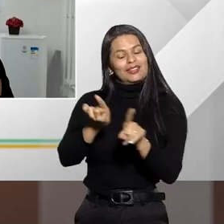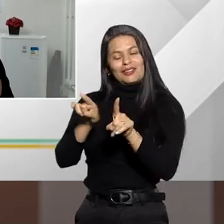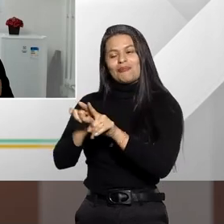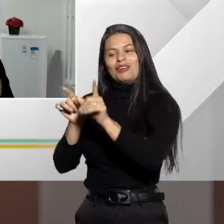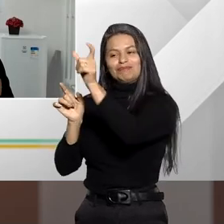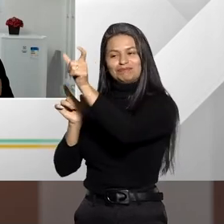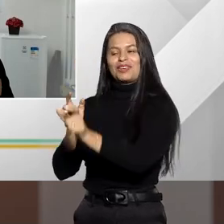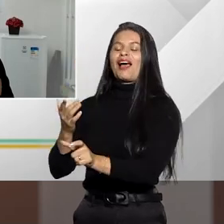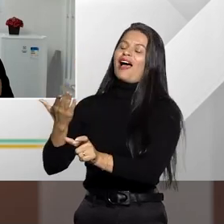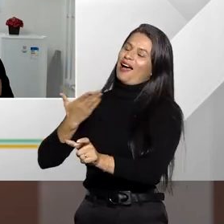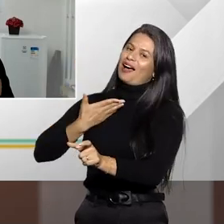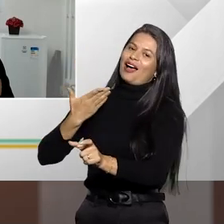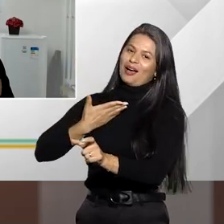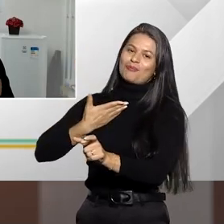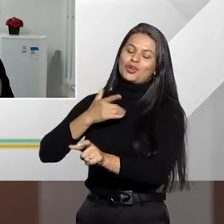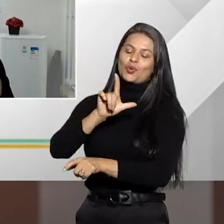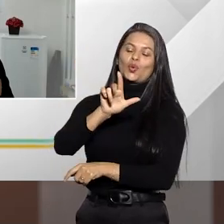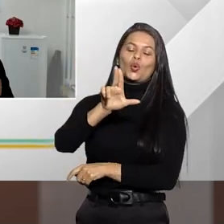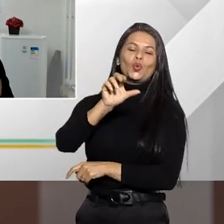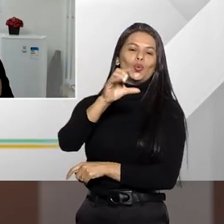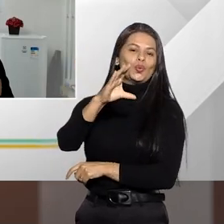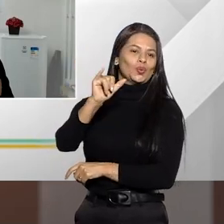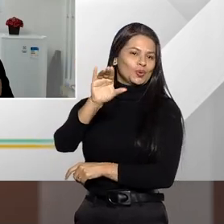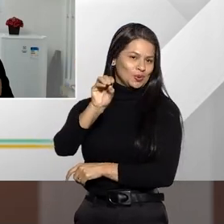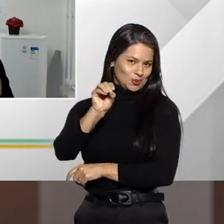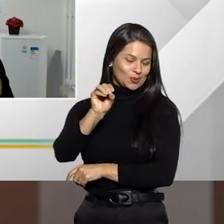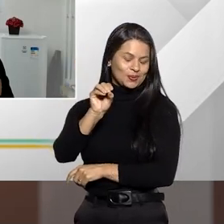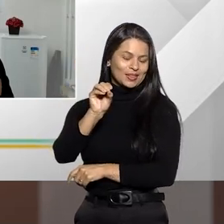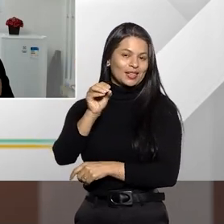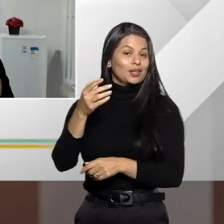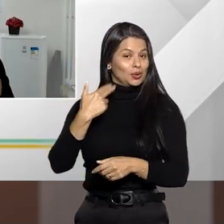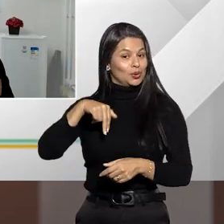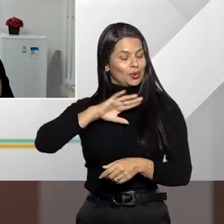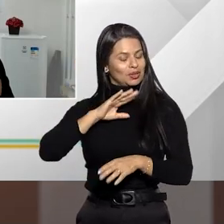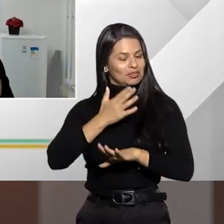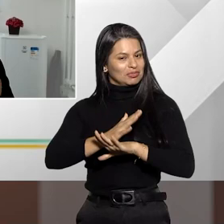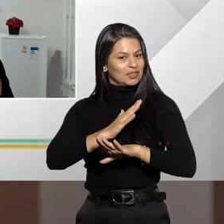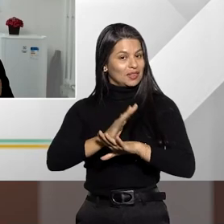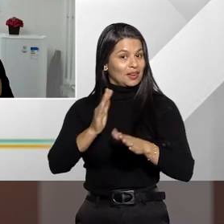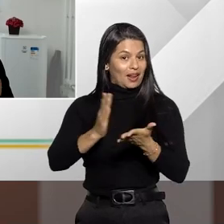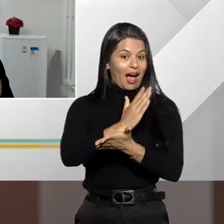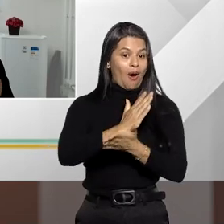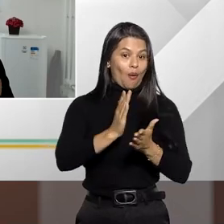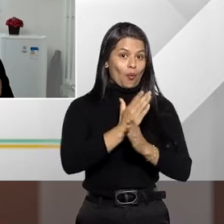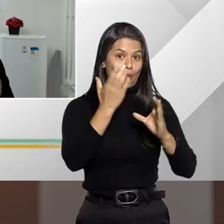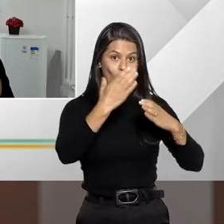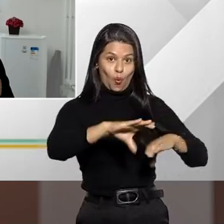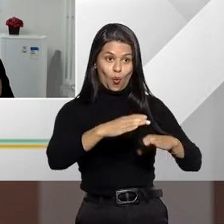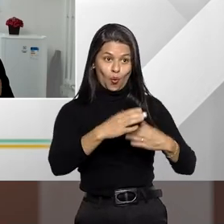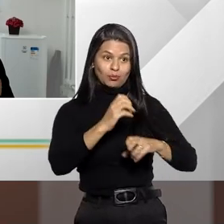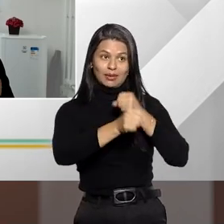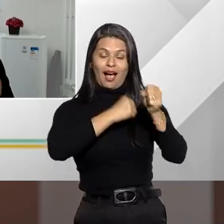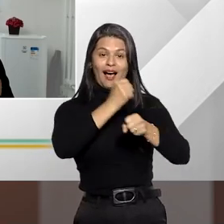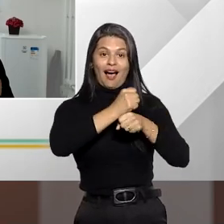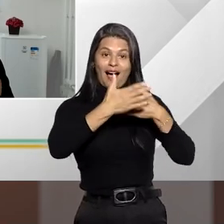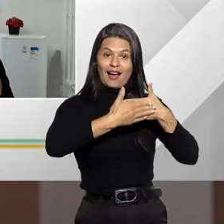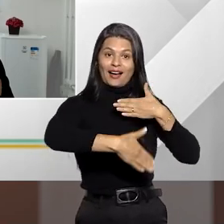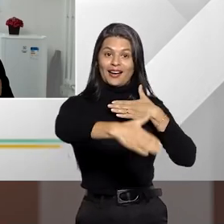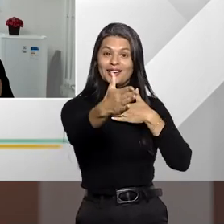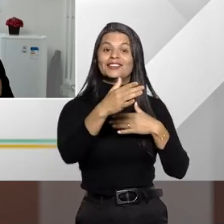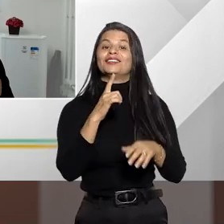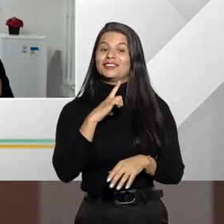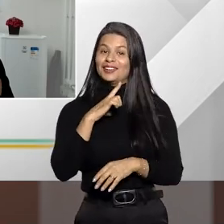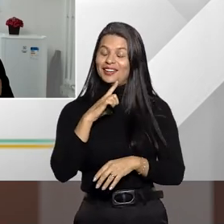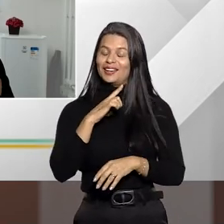meu queridíssimo amigo Lúcio Valente. Estamos aí na preparação de candidatos para concursos há longos anos e esperamos